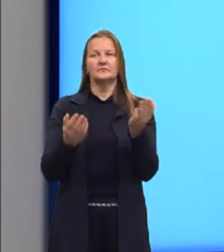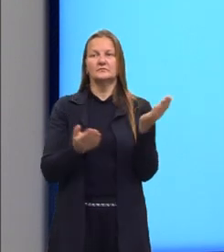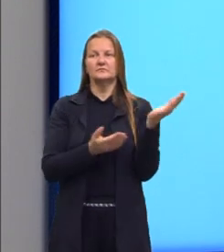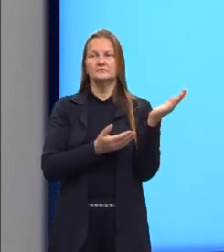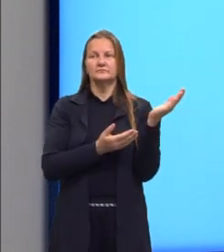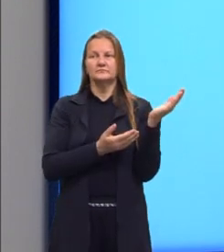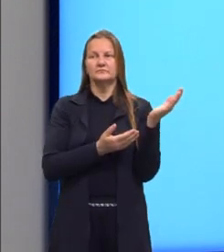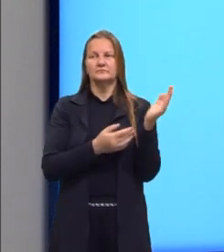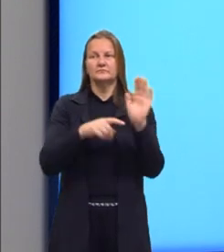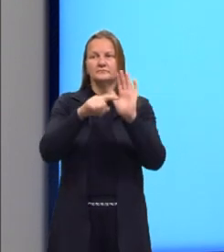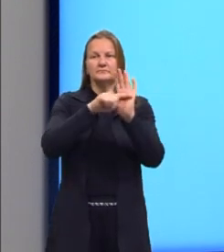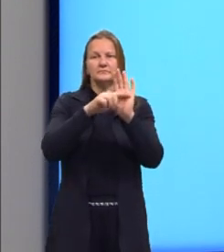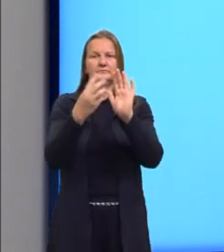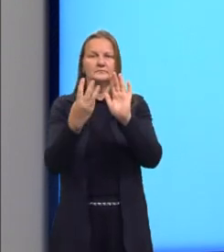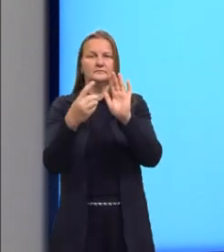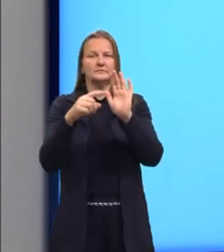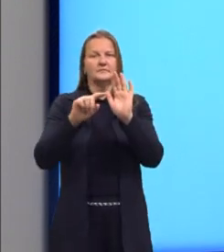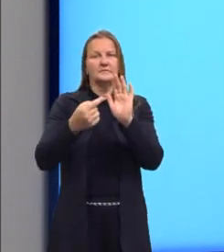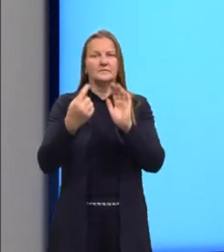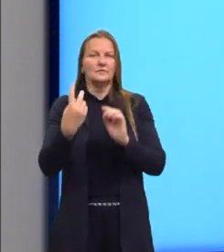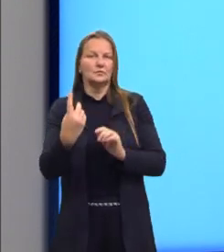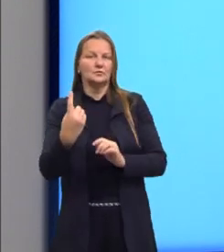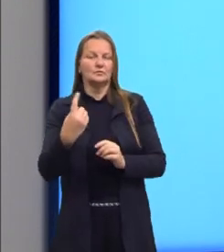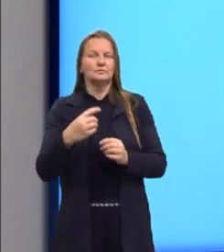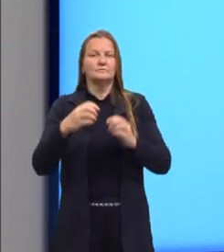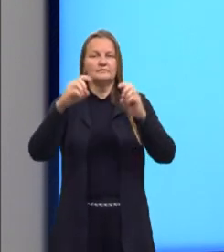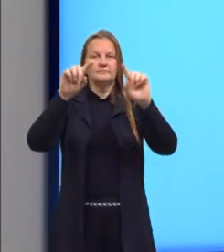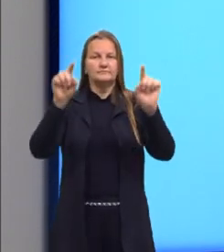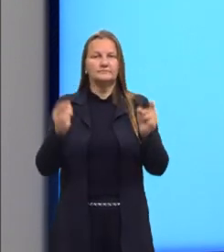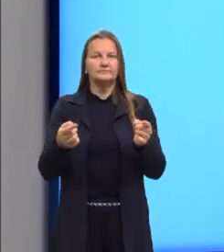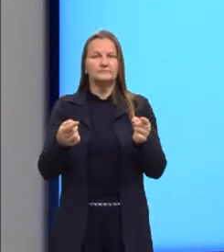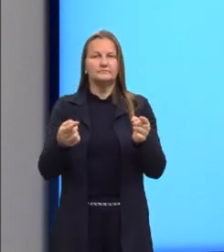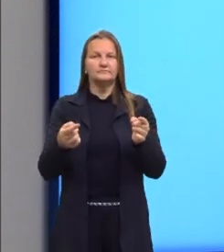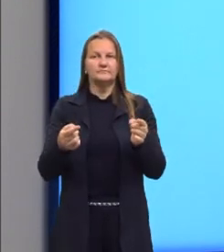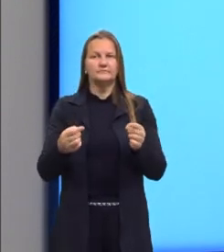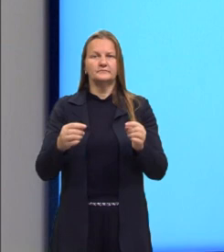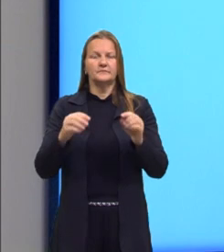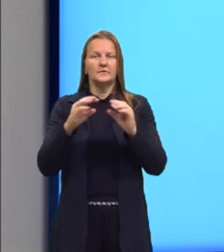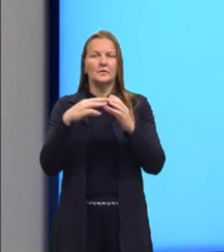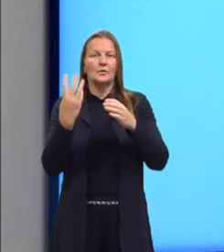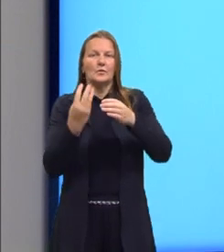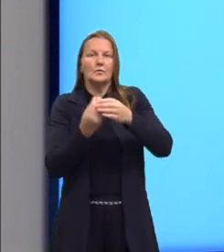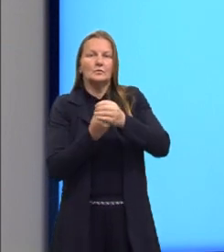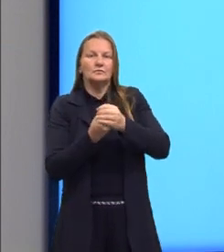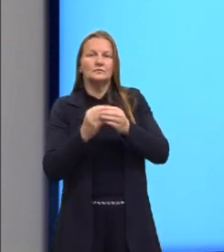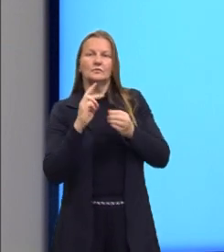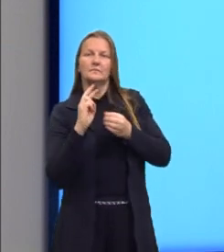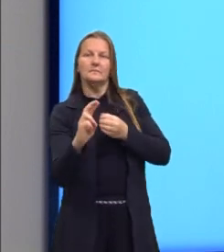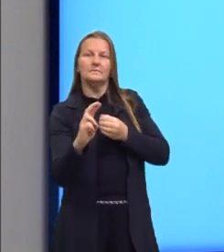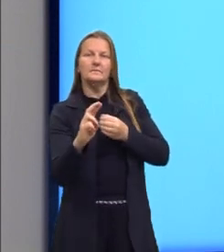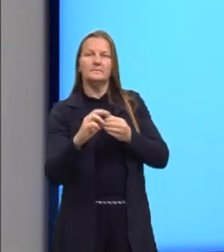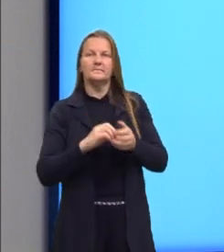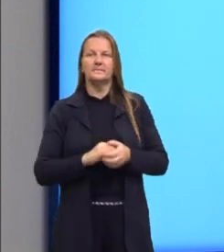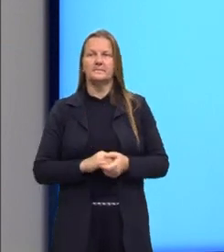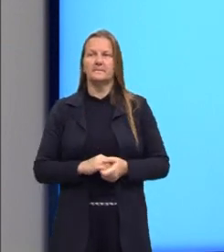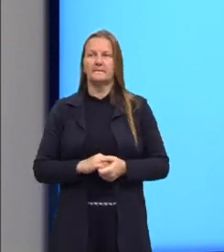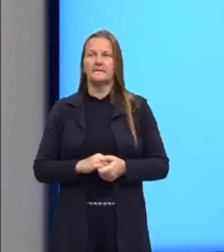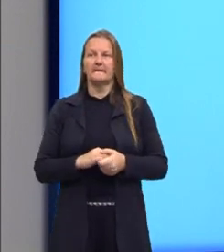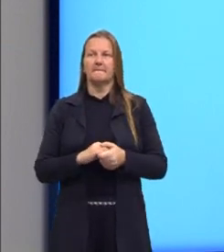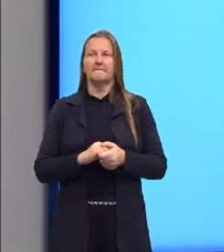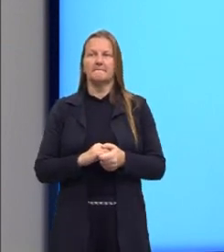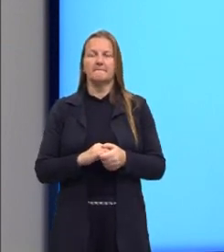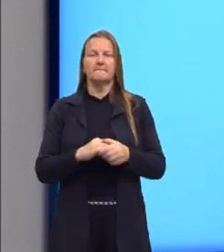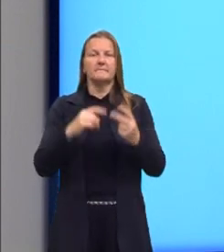Coloquei aqui, então, no formato ali, Quando a gente bota o conjunto solução, né? Então, as